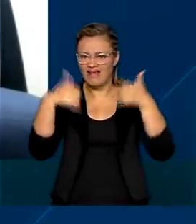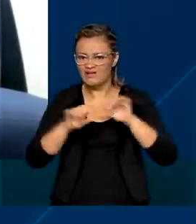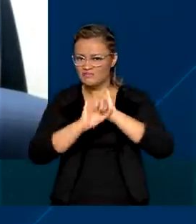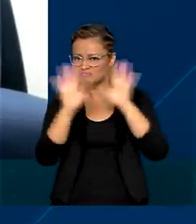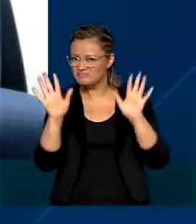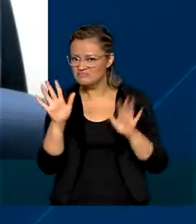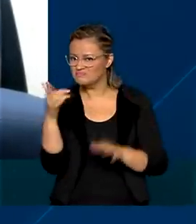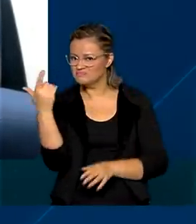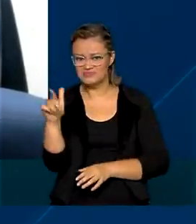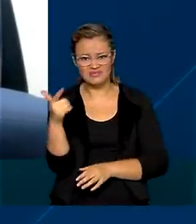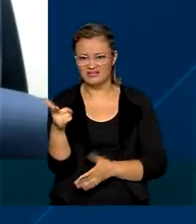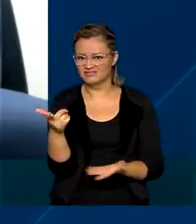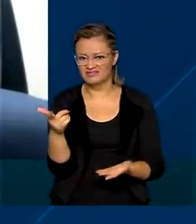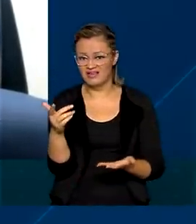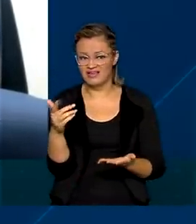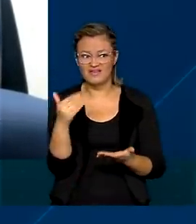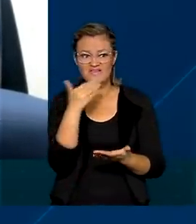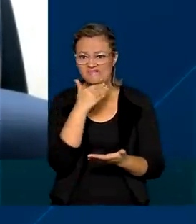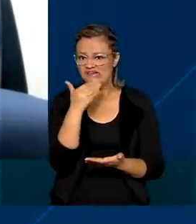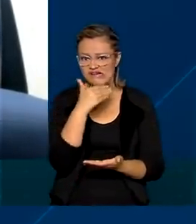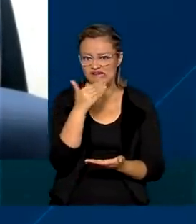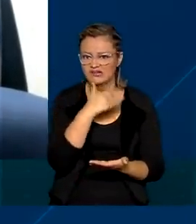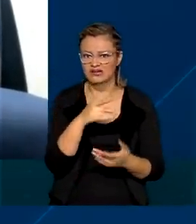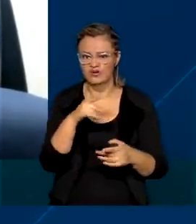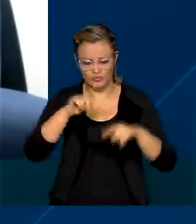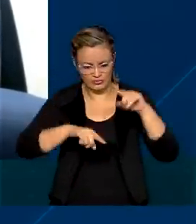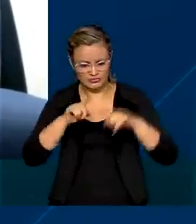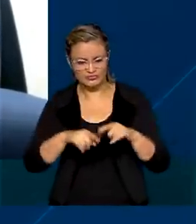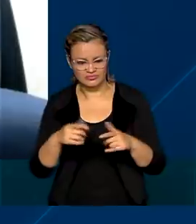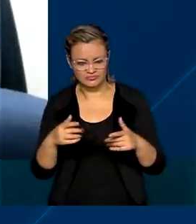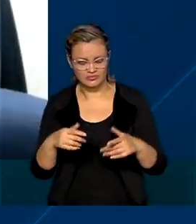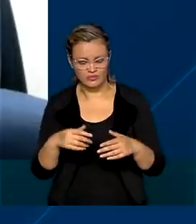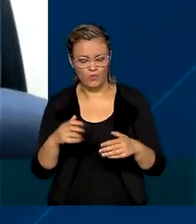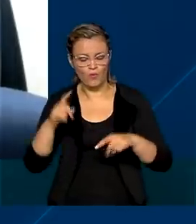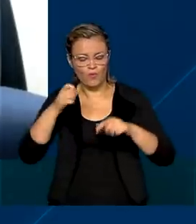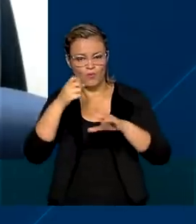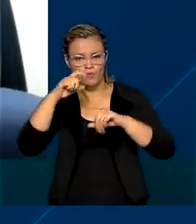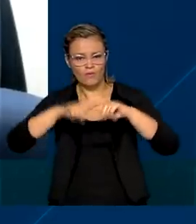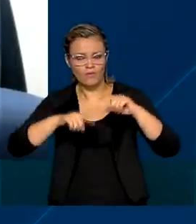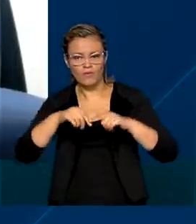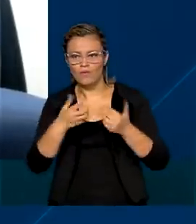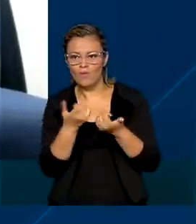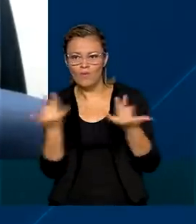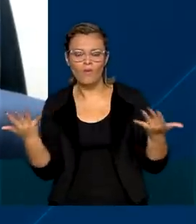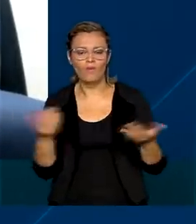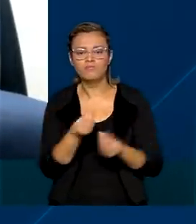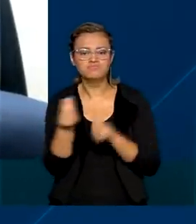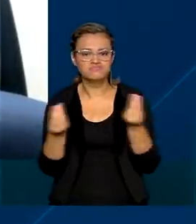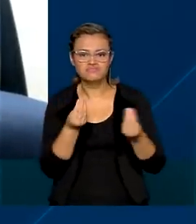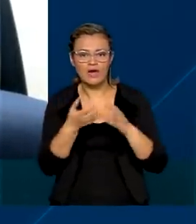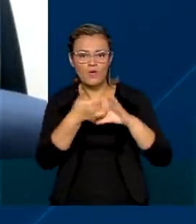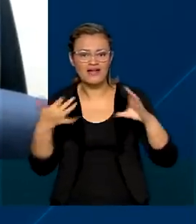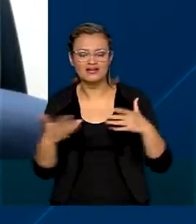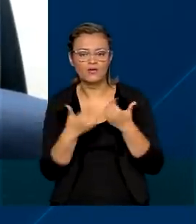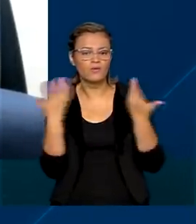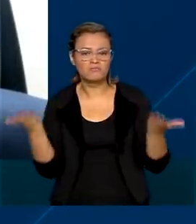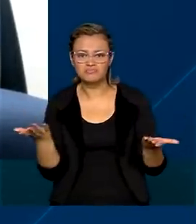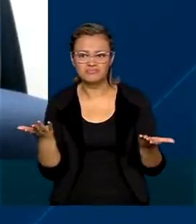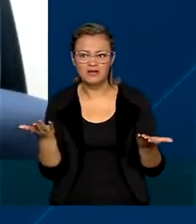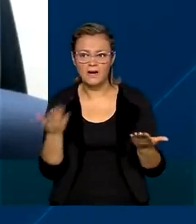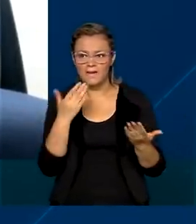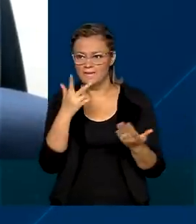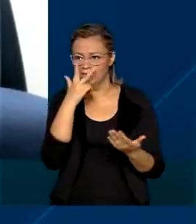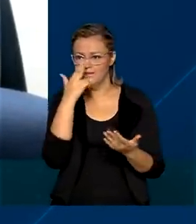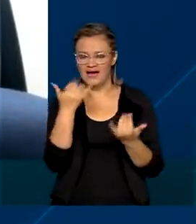escalas e fabricantes são falhos em demonstrar que o produto fabricado em escala comercial a ser enviado para o Brasil é similar ao produto